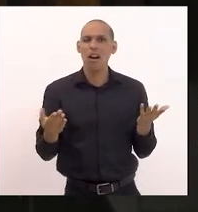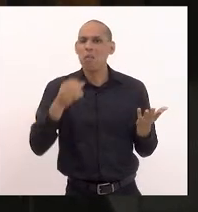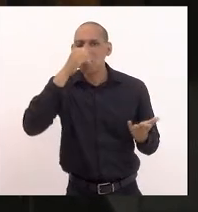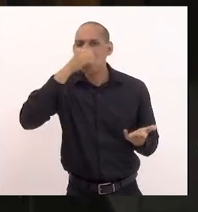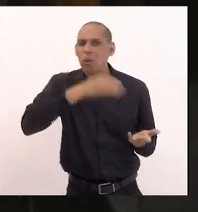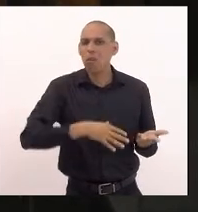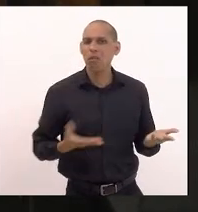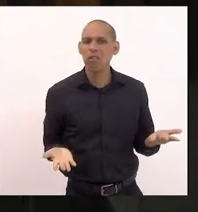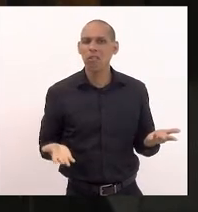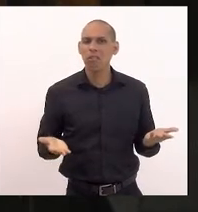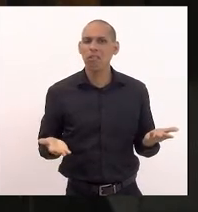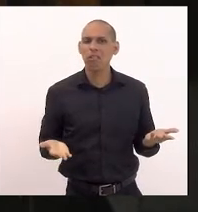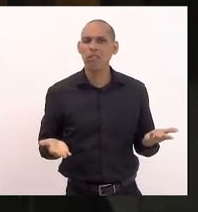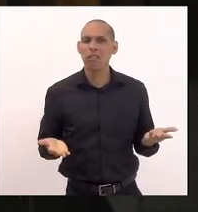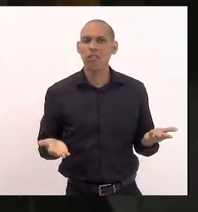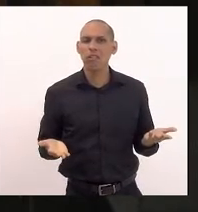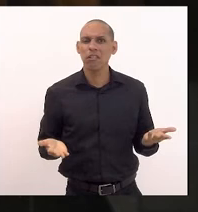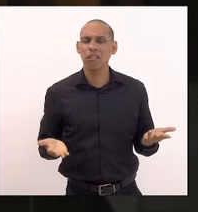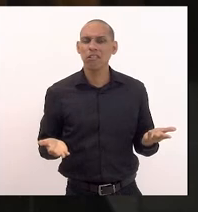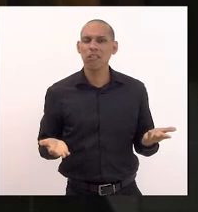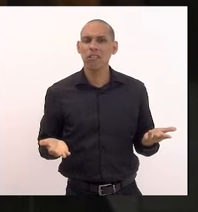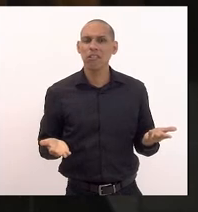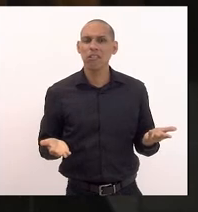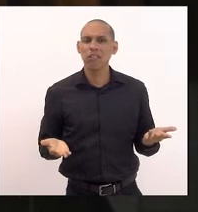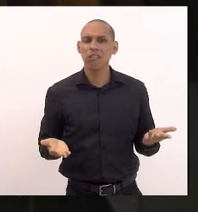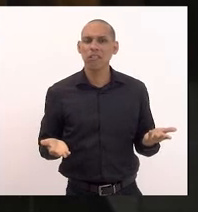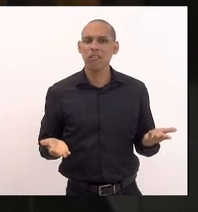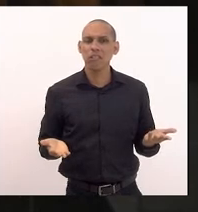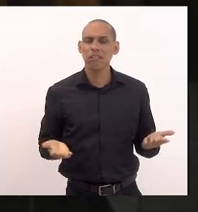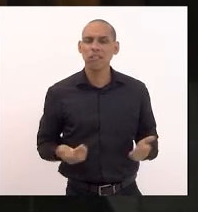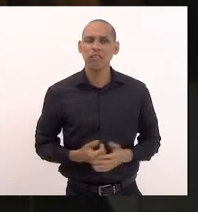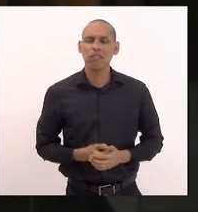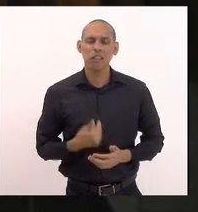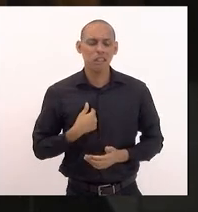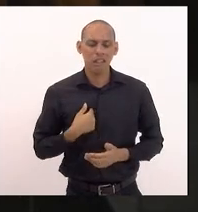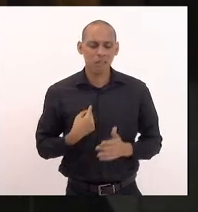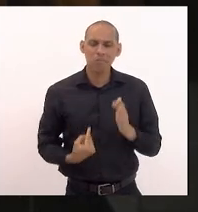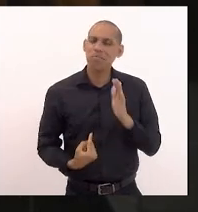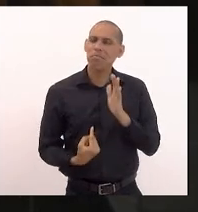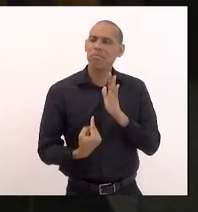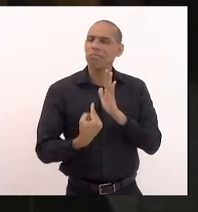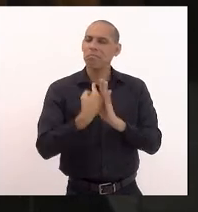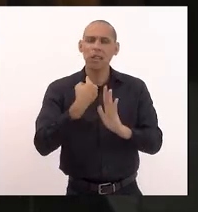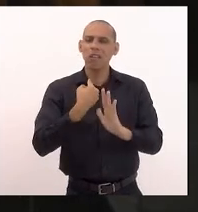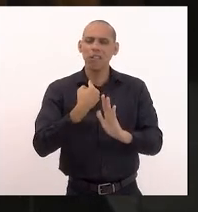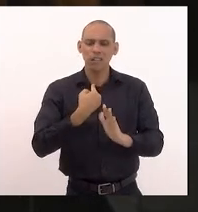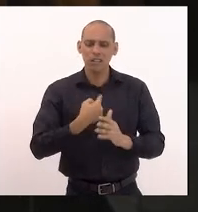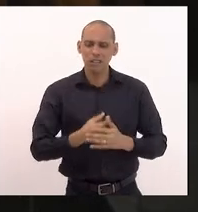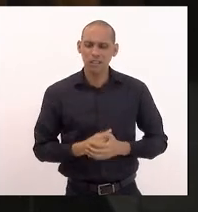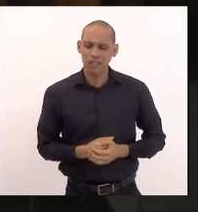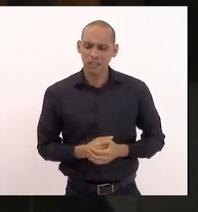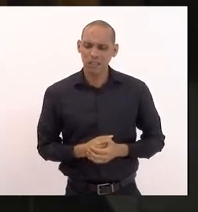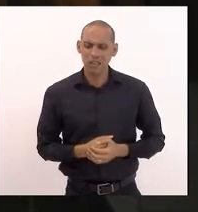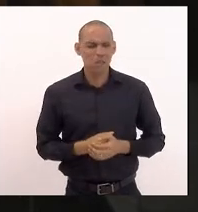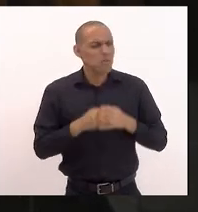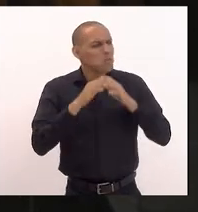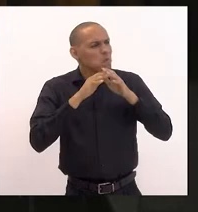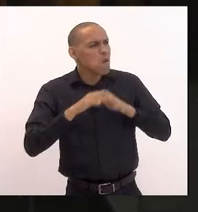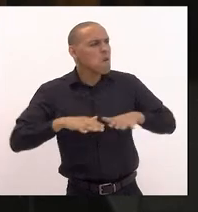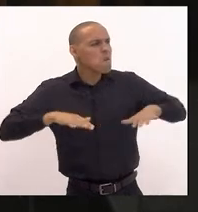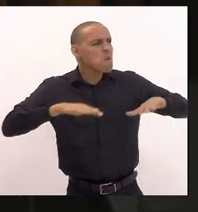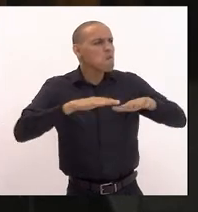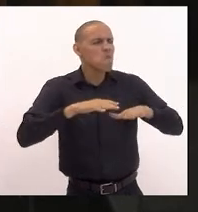assassinato e eu me pergunto se isso tudo não foi